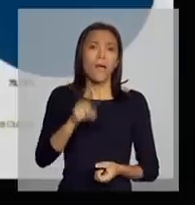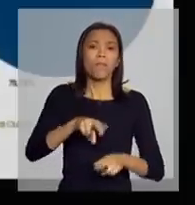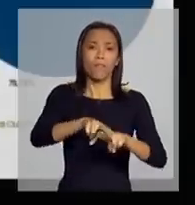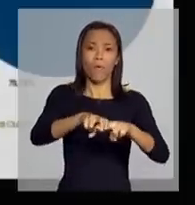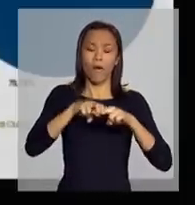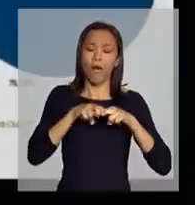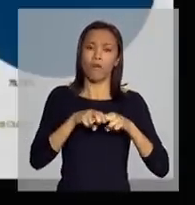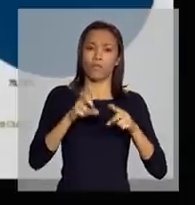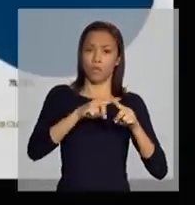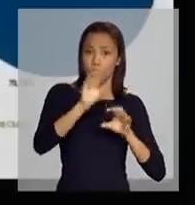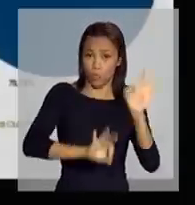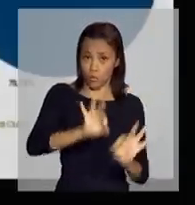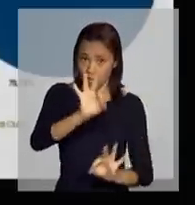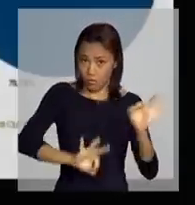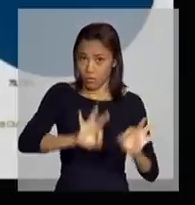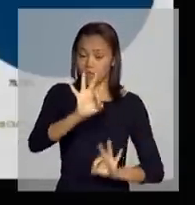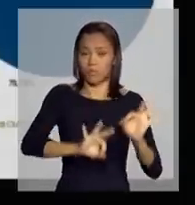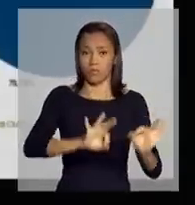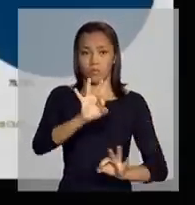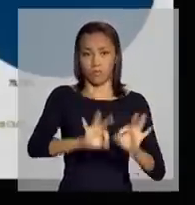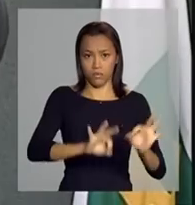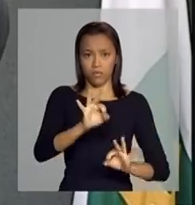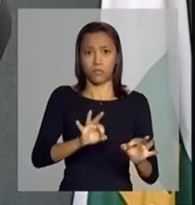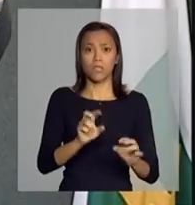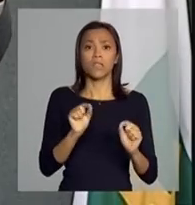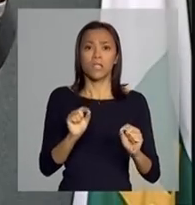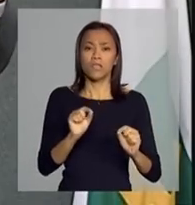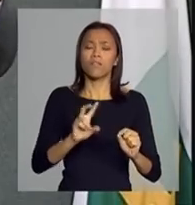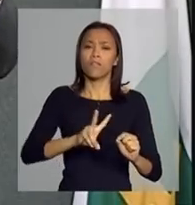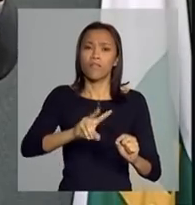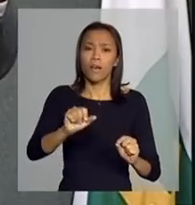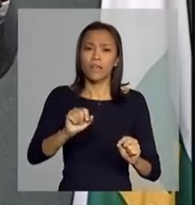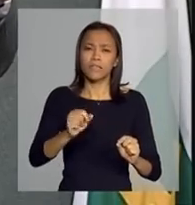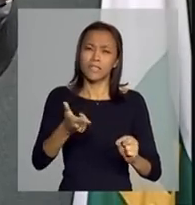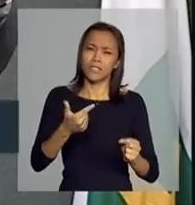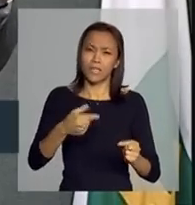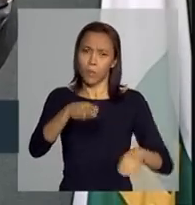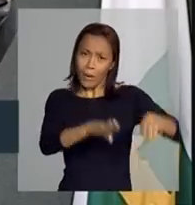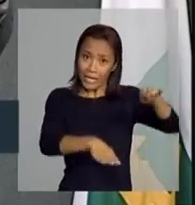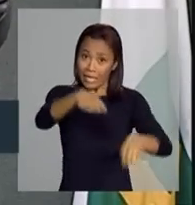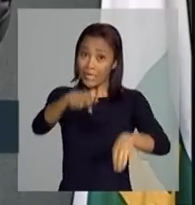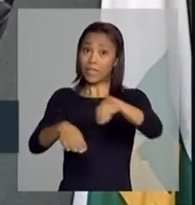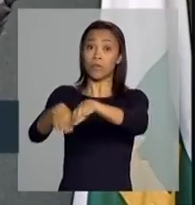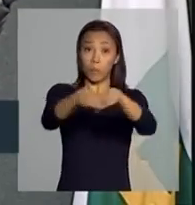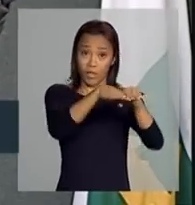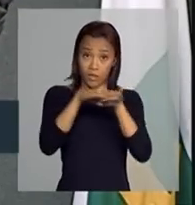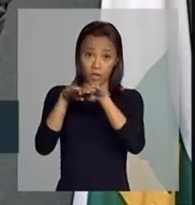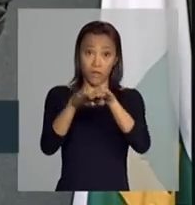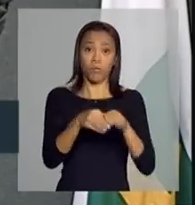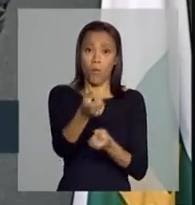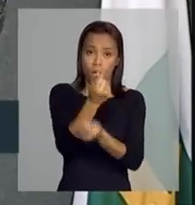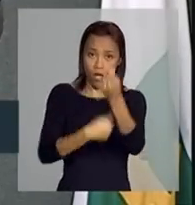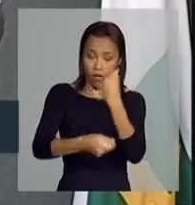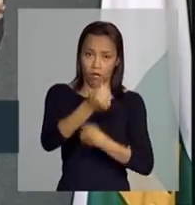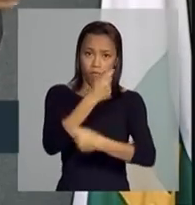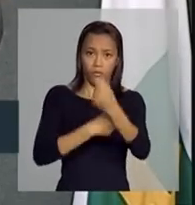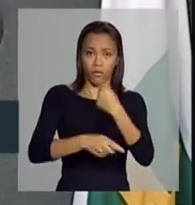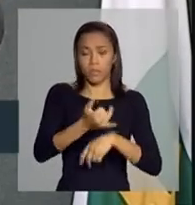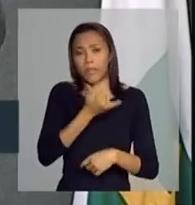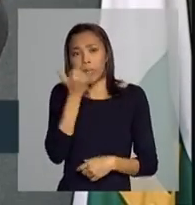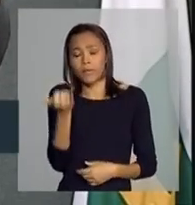projetos que vão, eles necessariamente, para uma questão até de equilíbrio econômico, independente do que tenha no entorno,